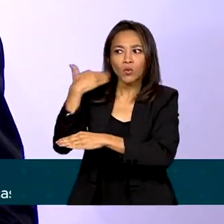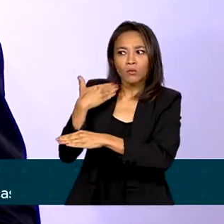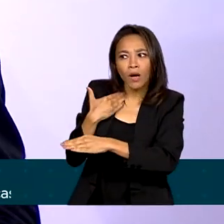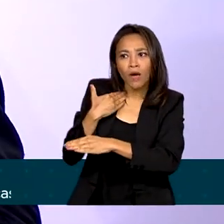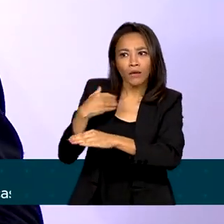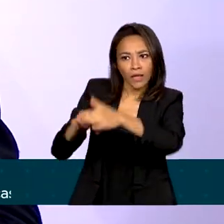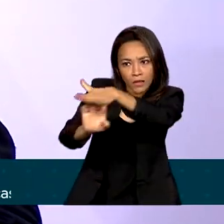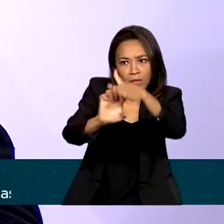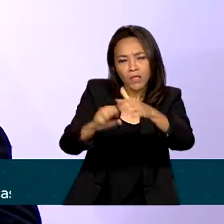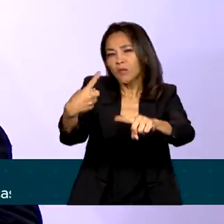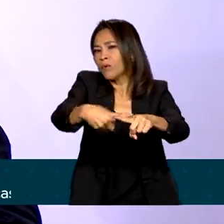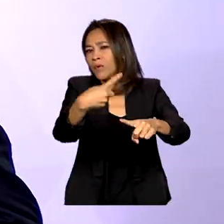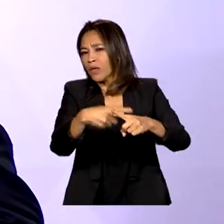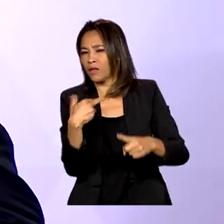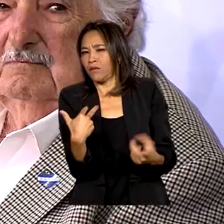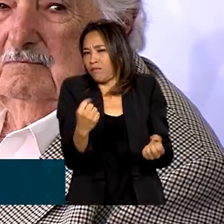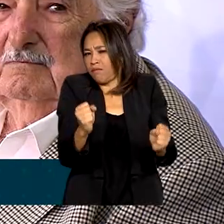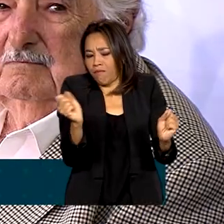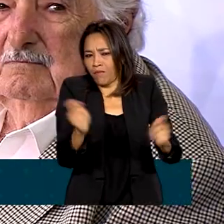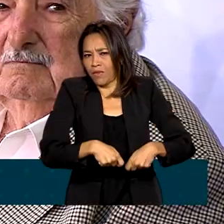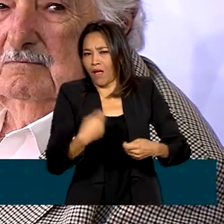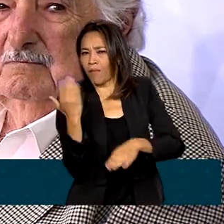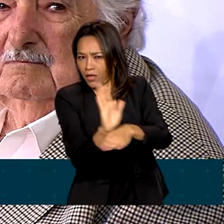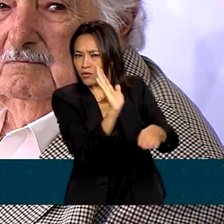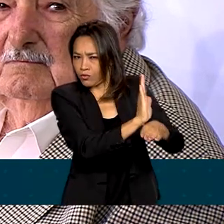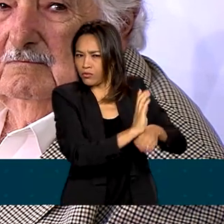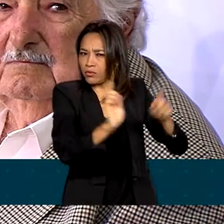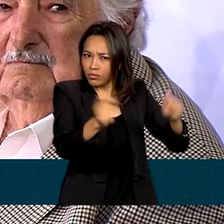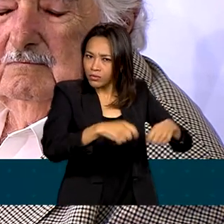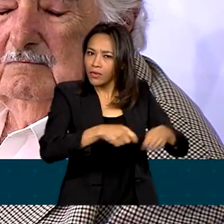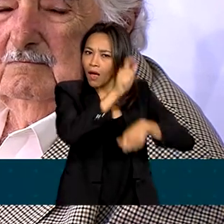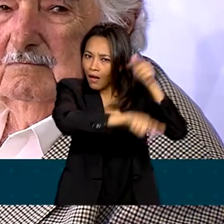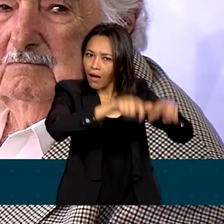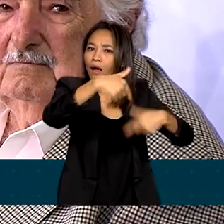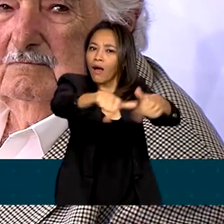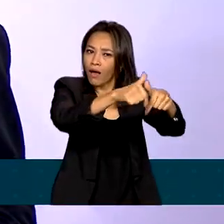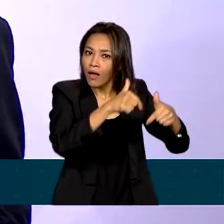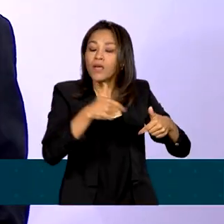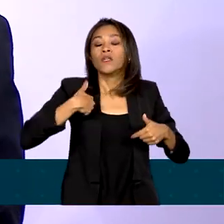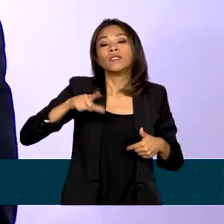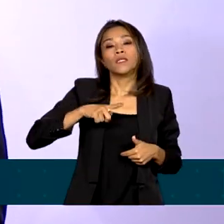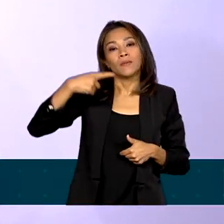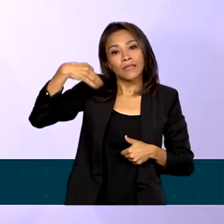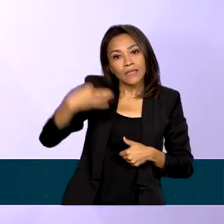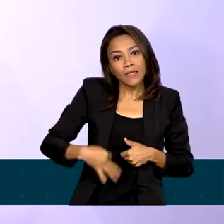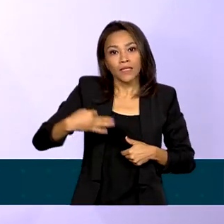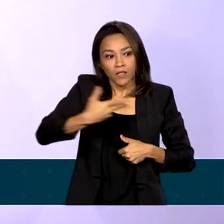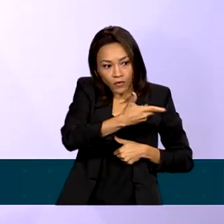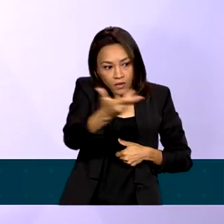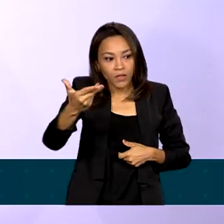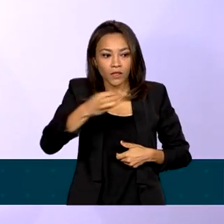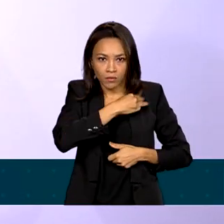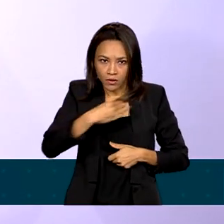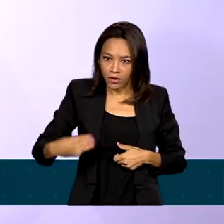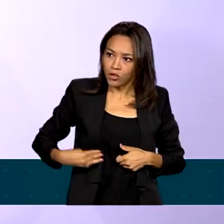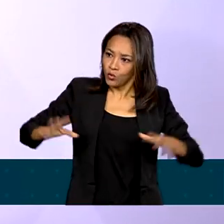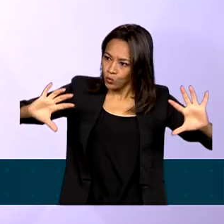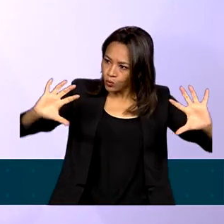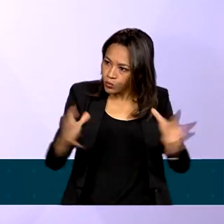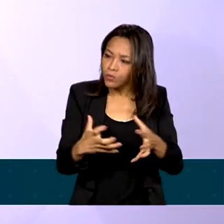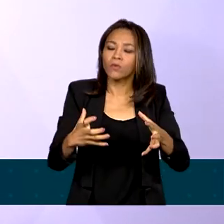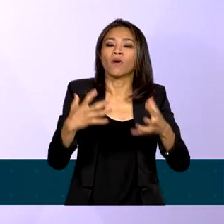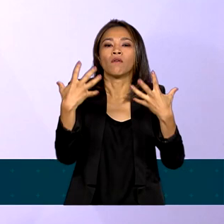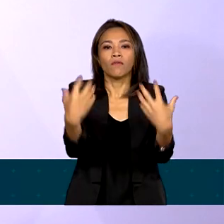que não pode socorrer o emprego dos trabalhadores e trabalhadoras? E nós temos certeza que o senhor, junto com o ministro Marinho e o seu ministério, vai